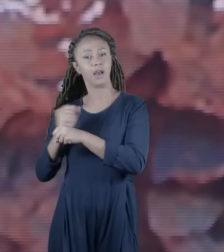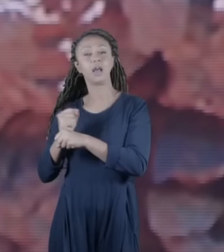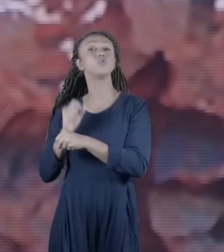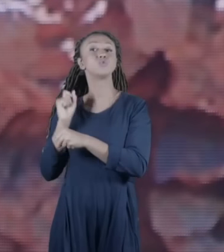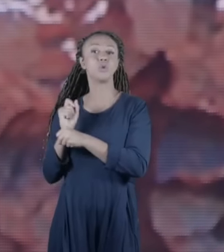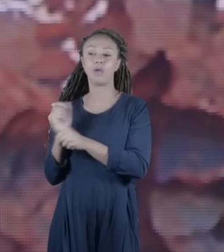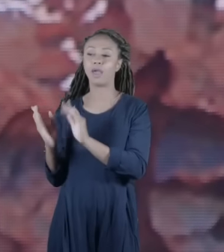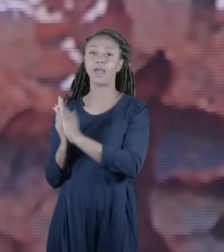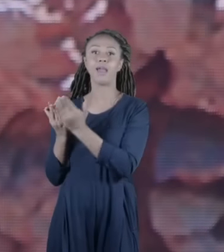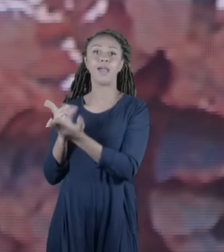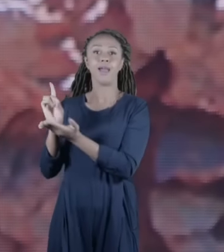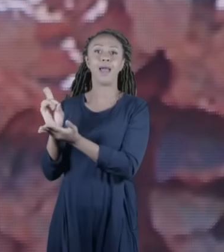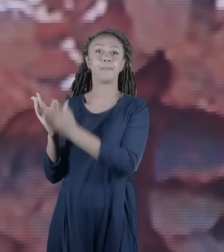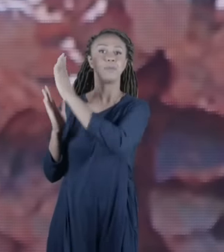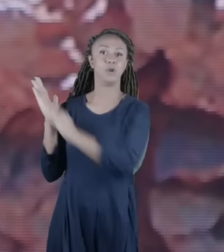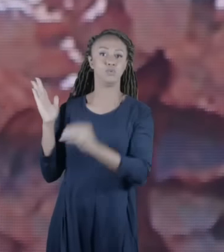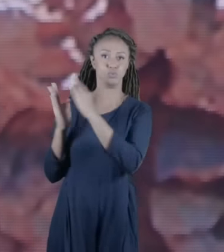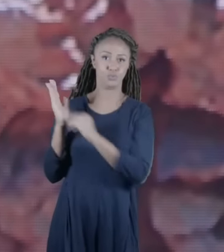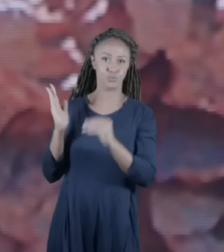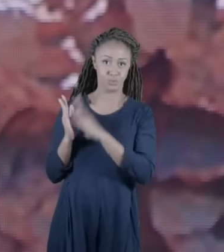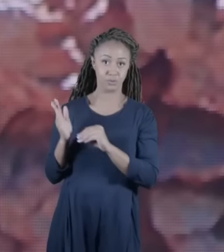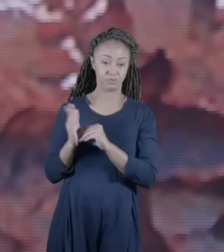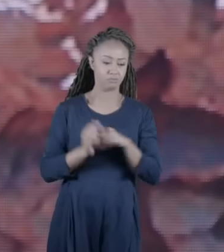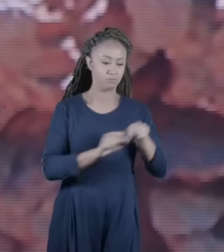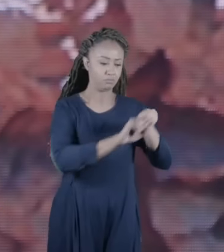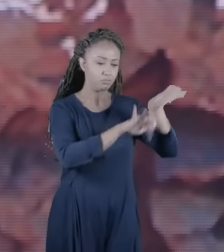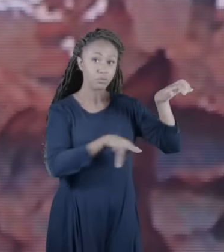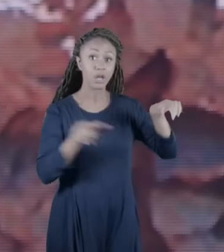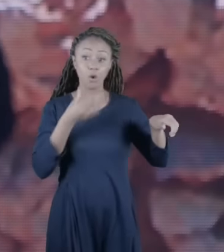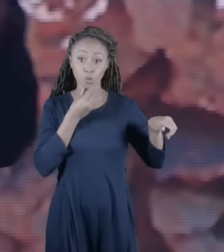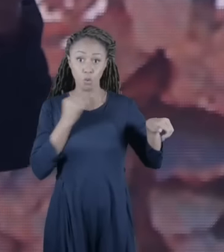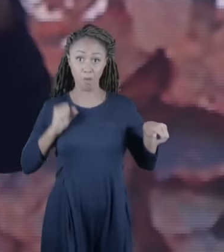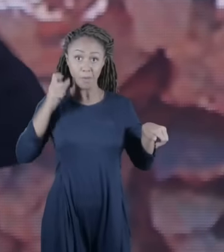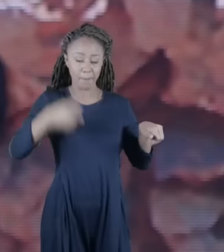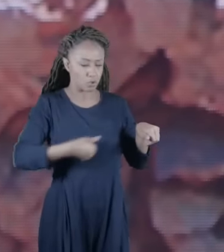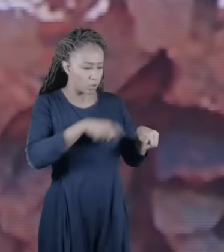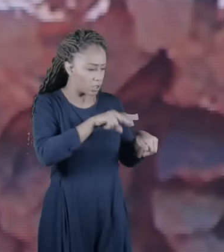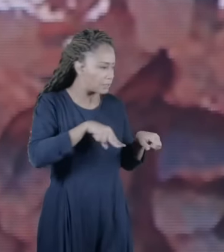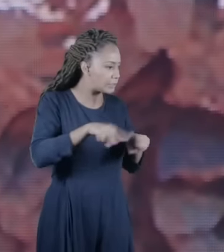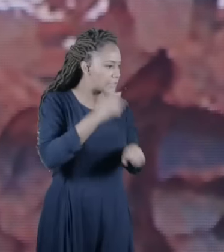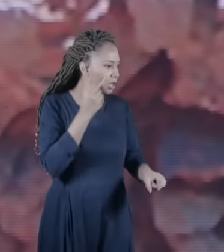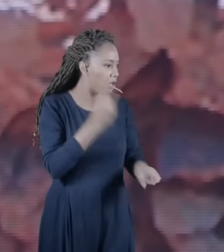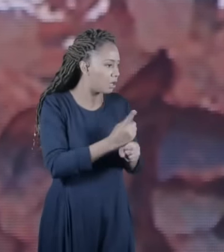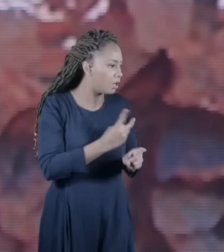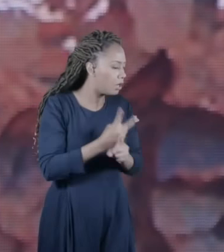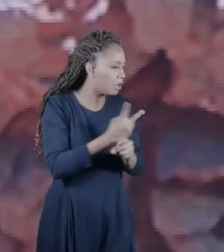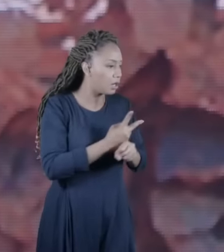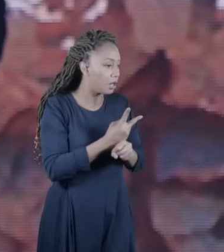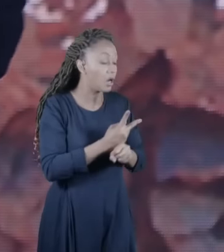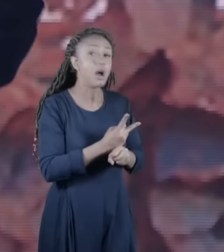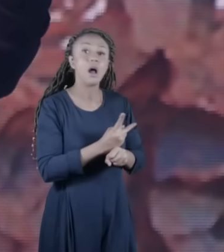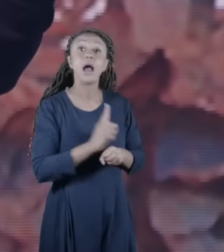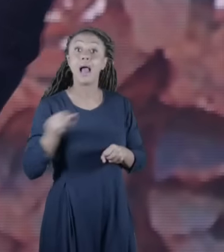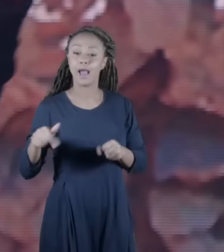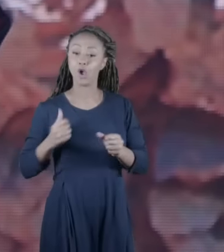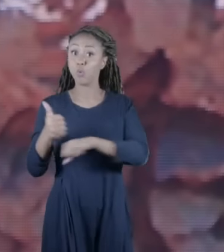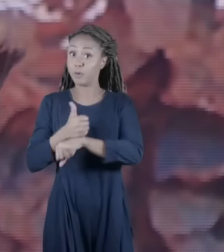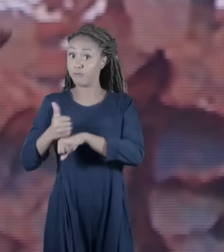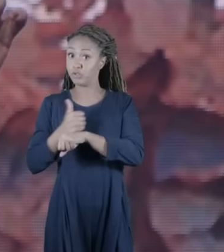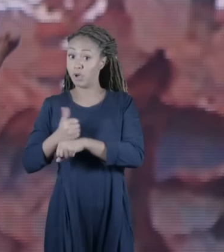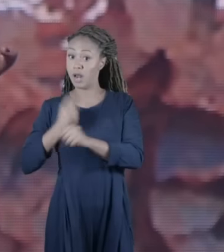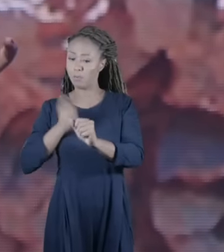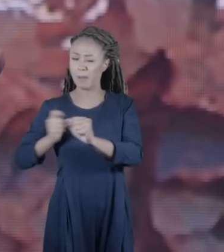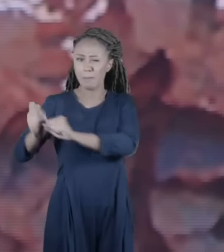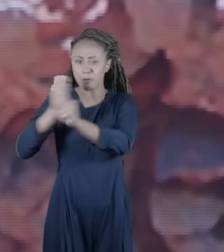eles encontram essa caverna pergaminhos bíblicos e eles começam a buscar em volta e eles encontram em cada caverna mais e mais e mais